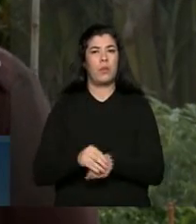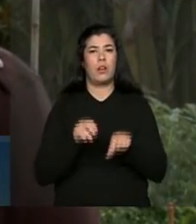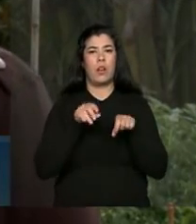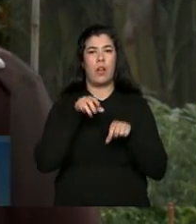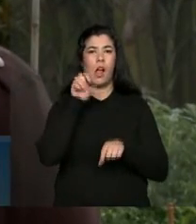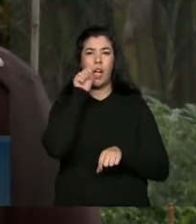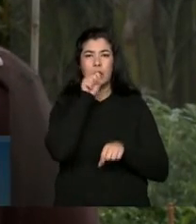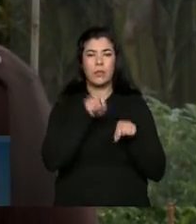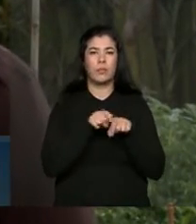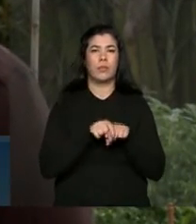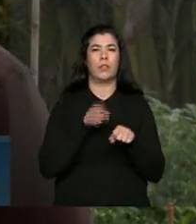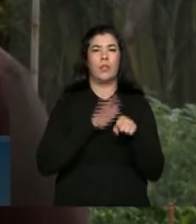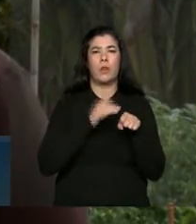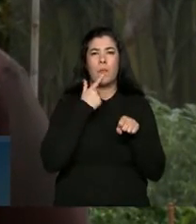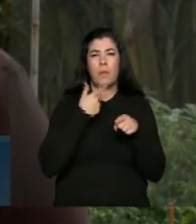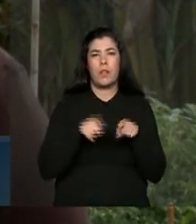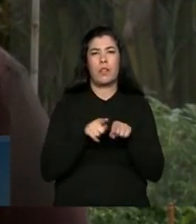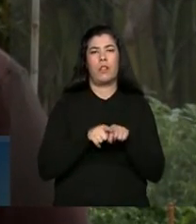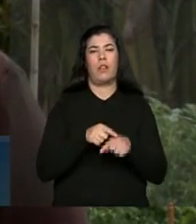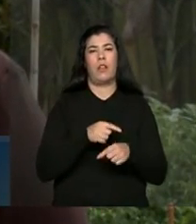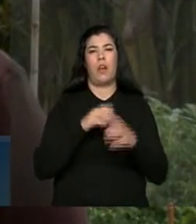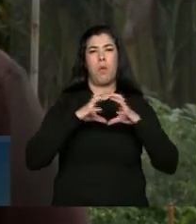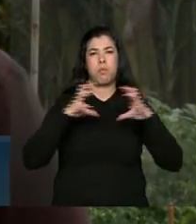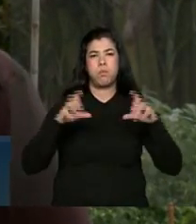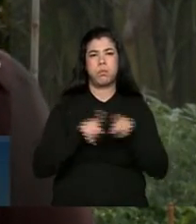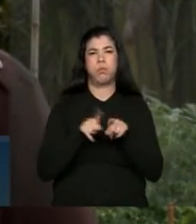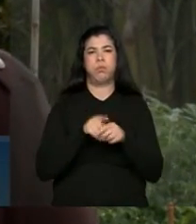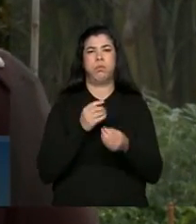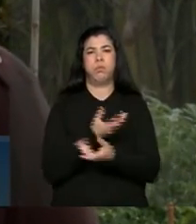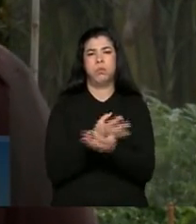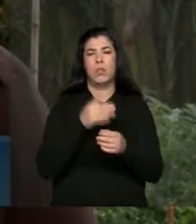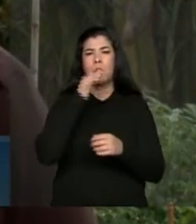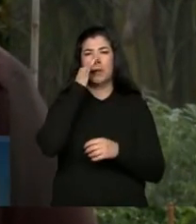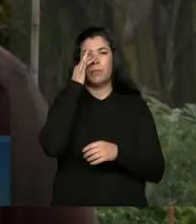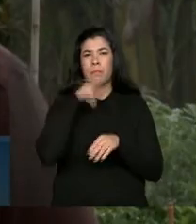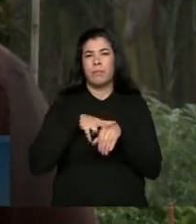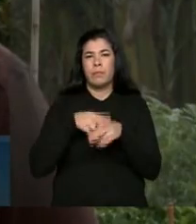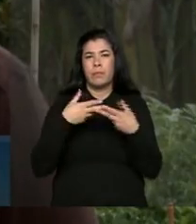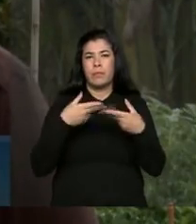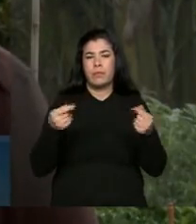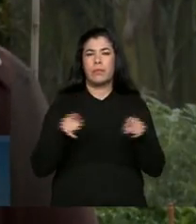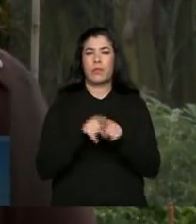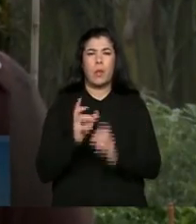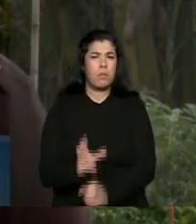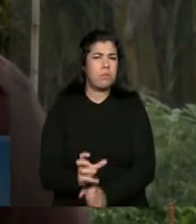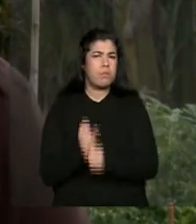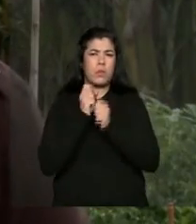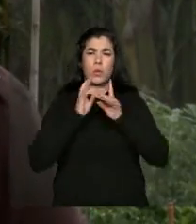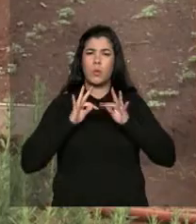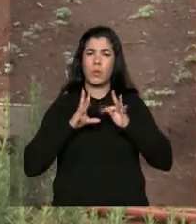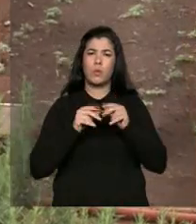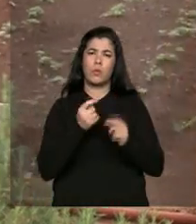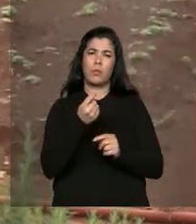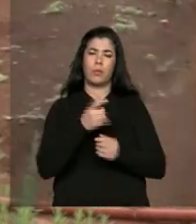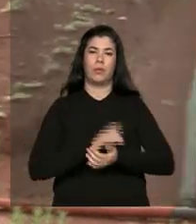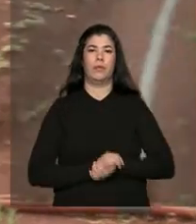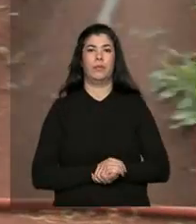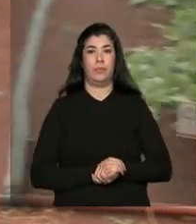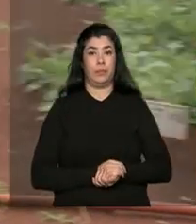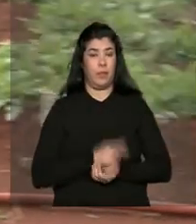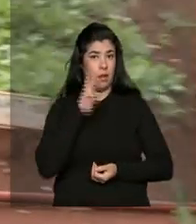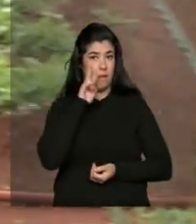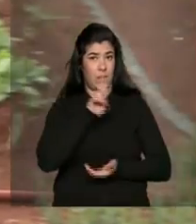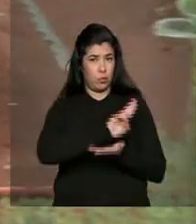beterraba, abóbora, alface, cheiro verde, mandioca, de tudo um pouquinho. Essa